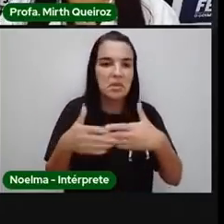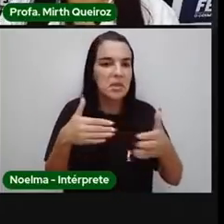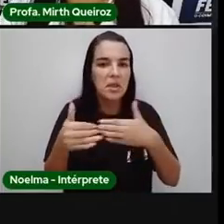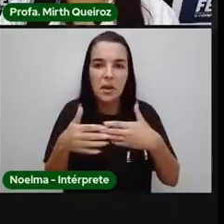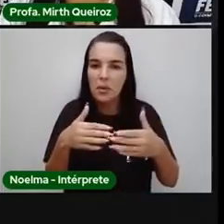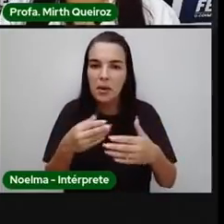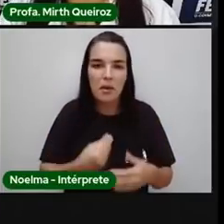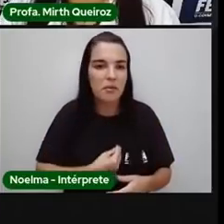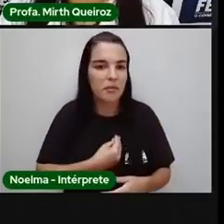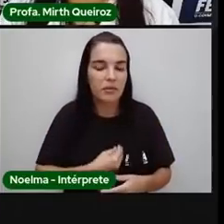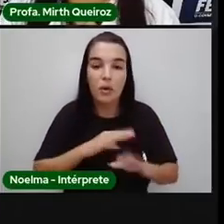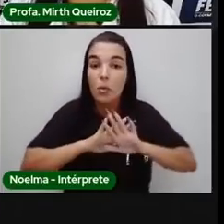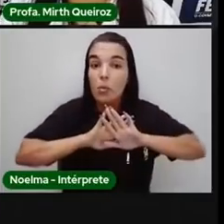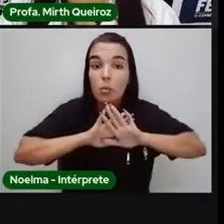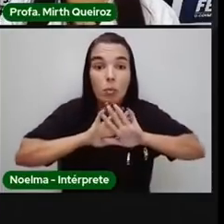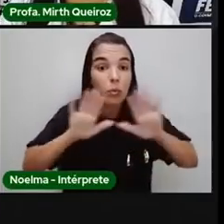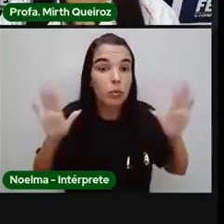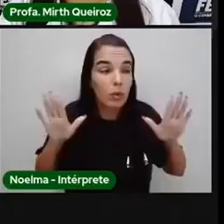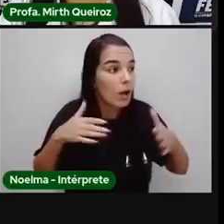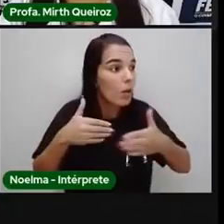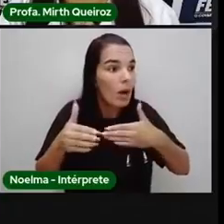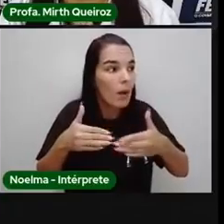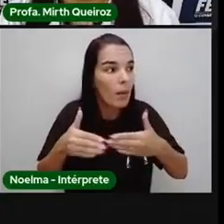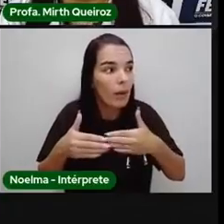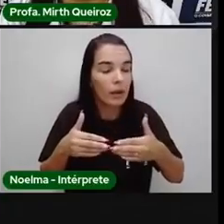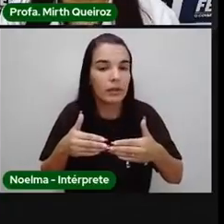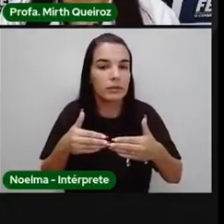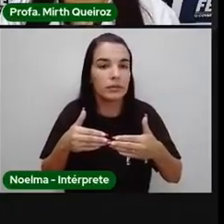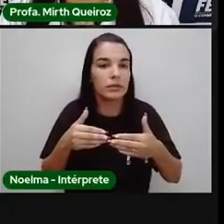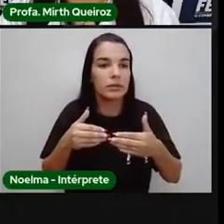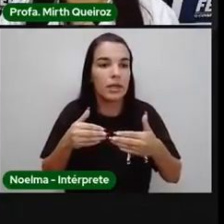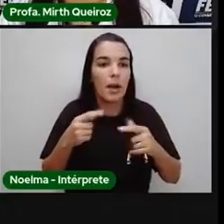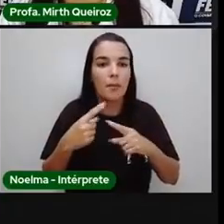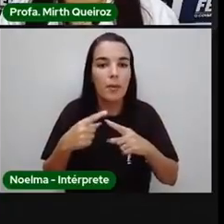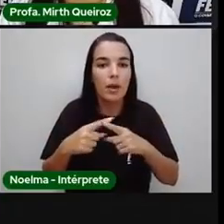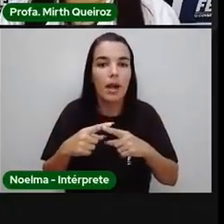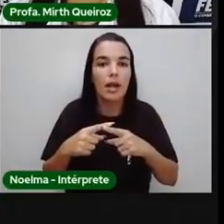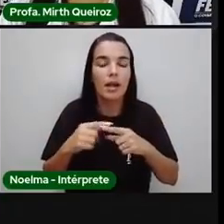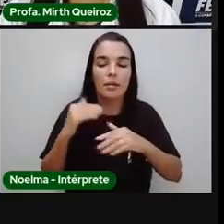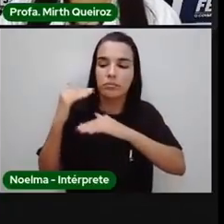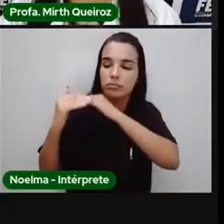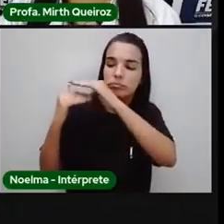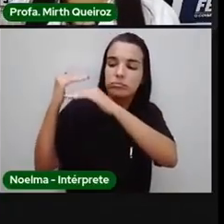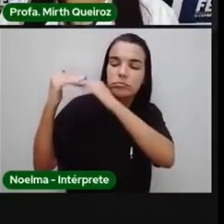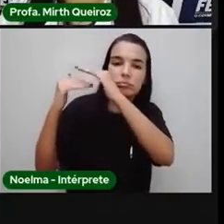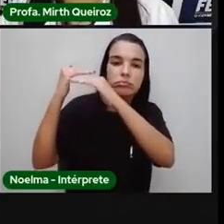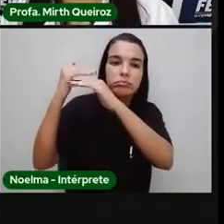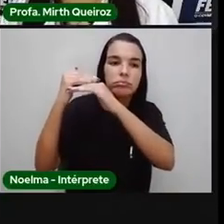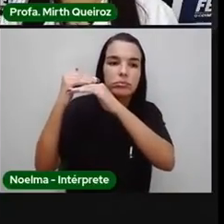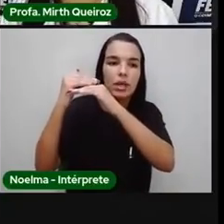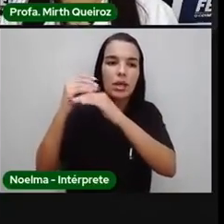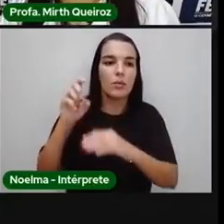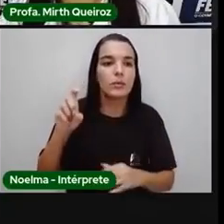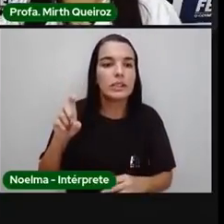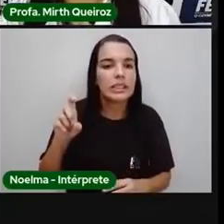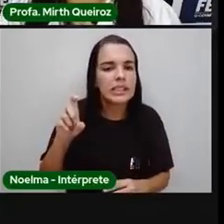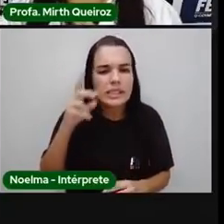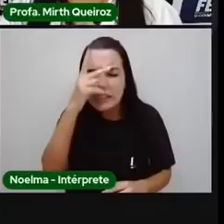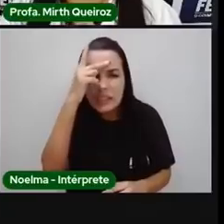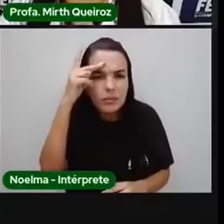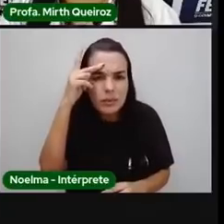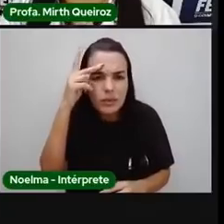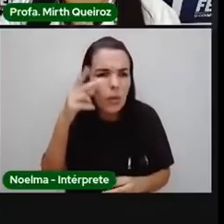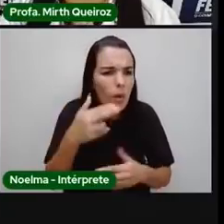que ele é. Mas ele passa por esse ciclo de vida. Um ser que não é vivo, ele não